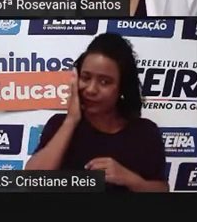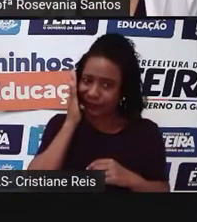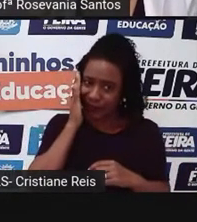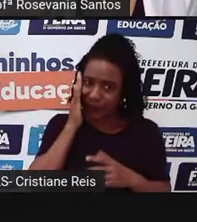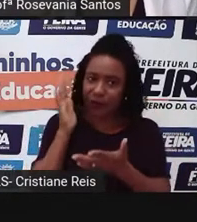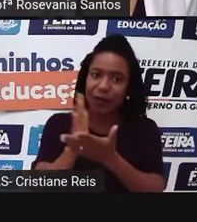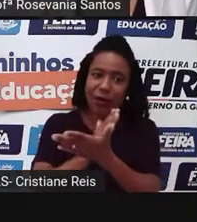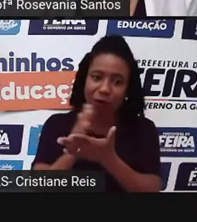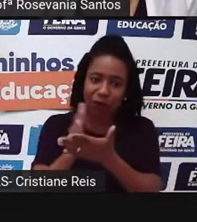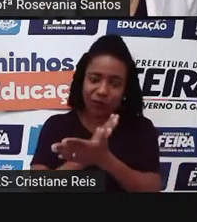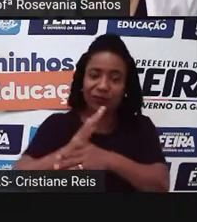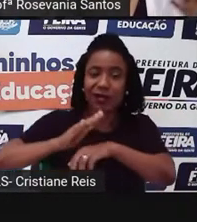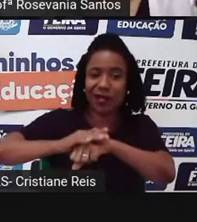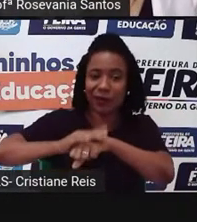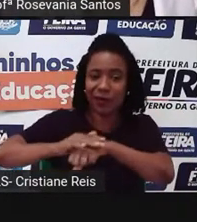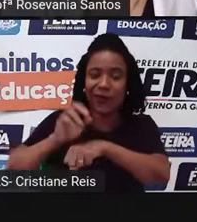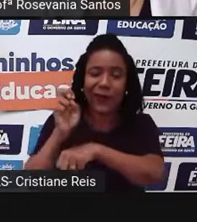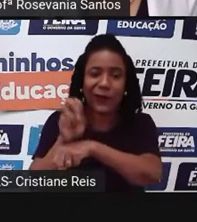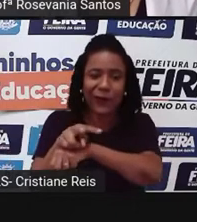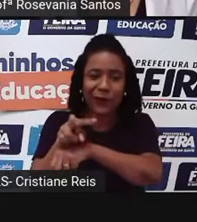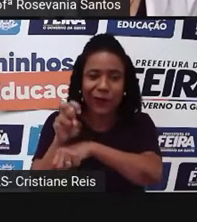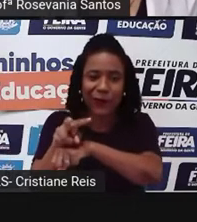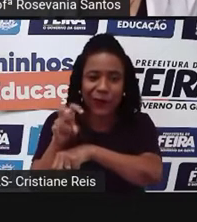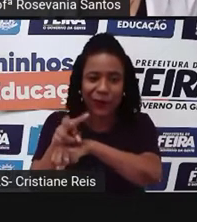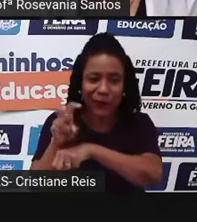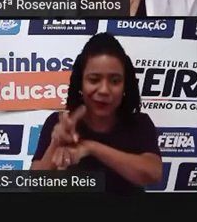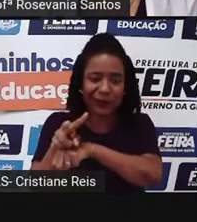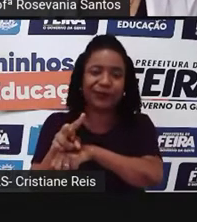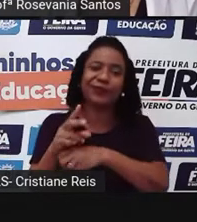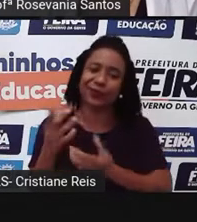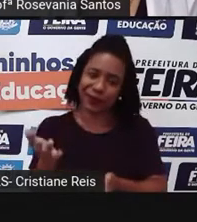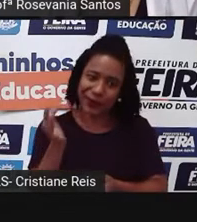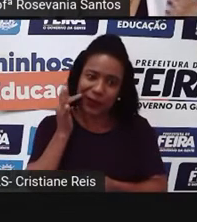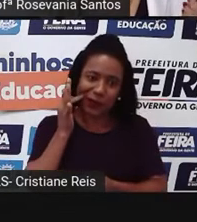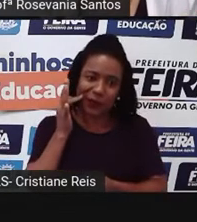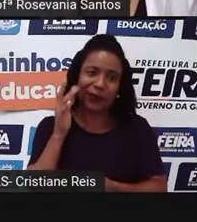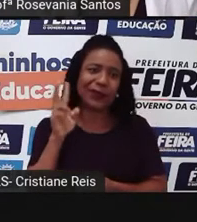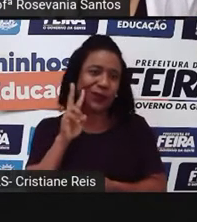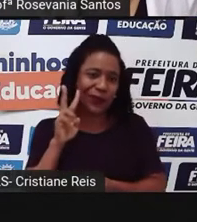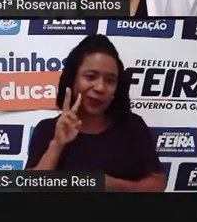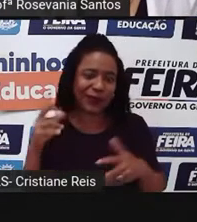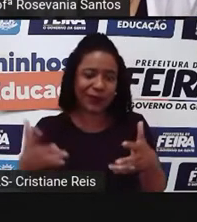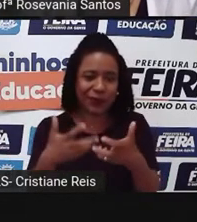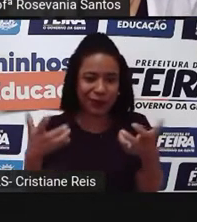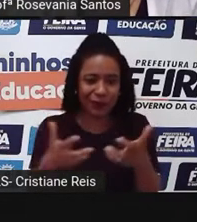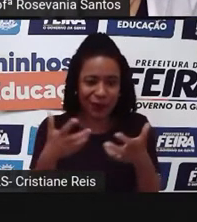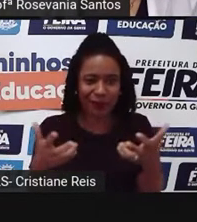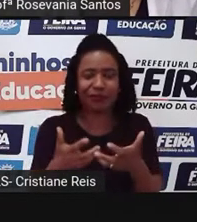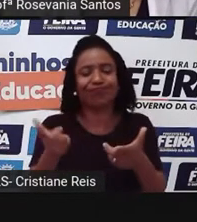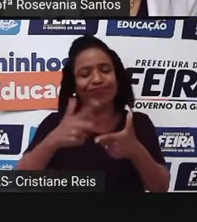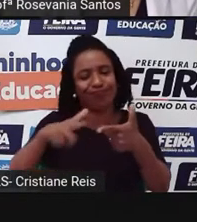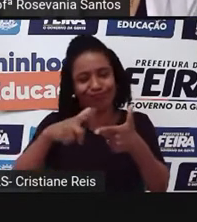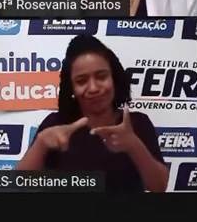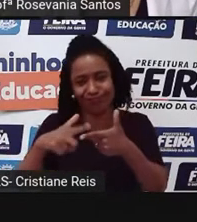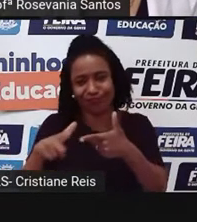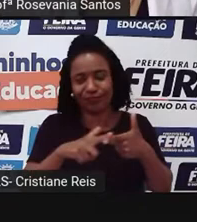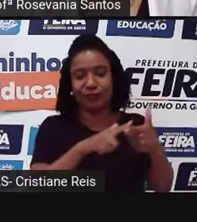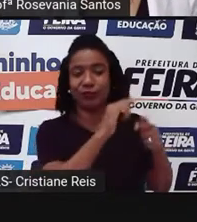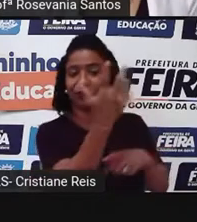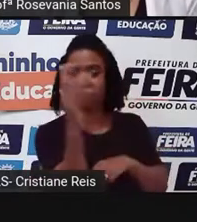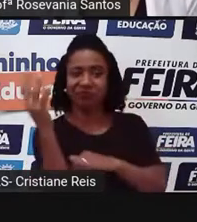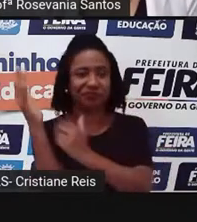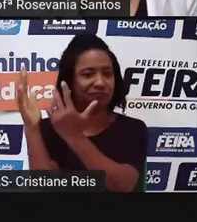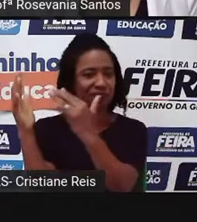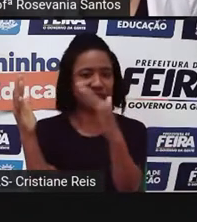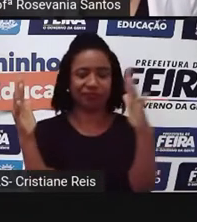manejo inadequado do solo. Também provocam problemas ambientais. Então, a gente tem que ter, né? O equilíbrio,